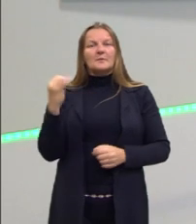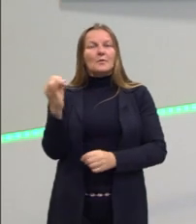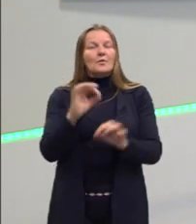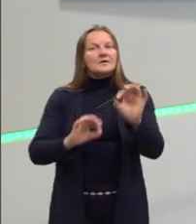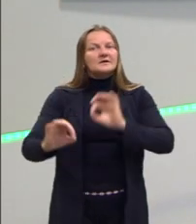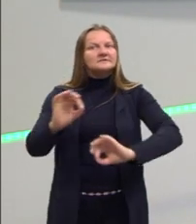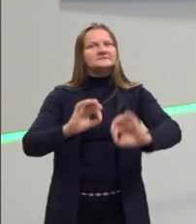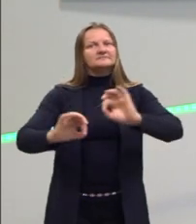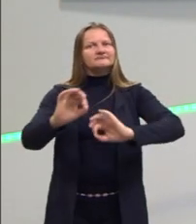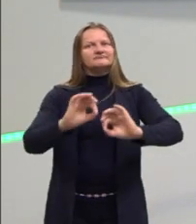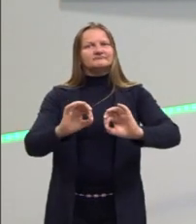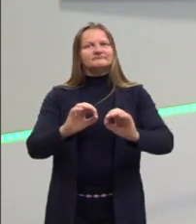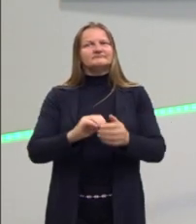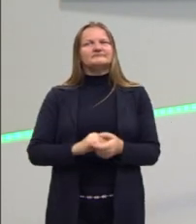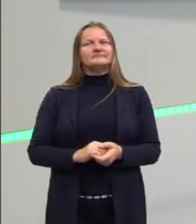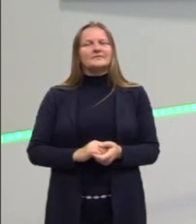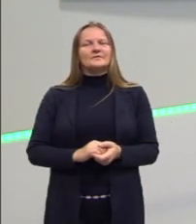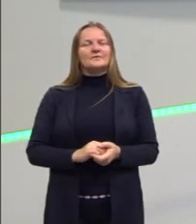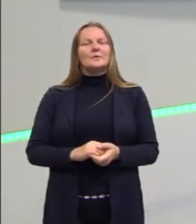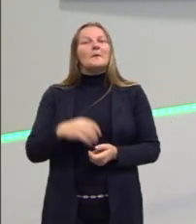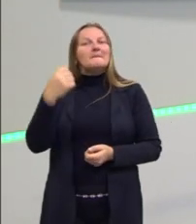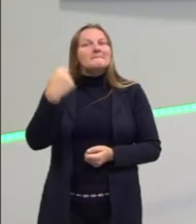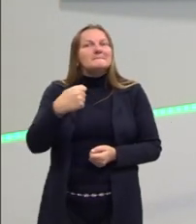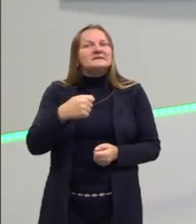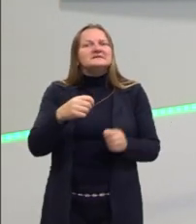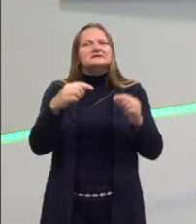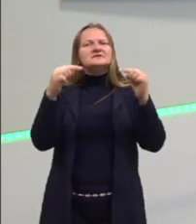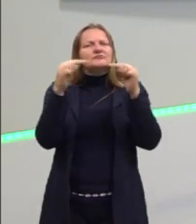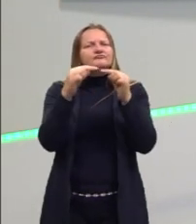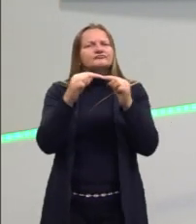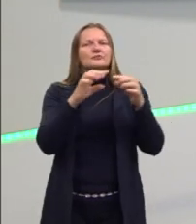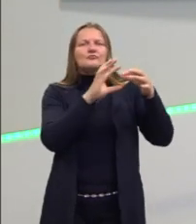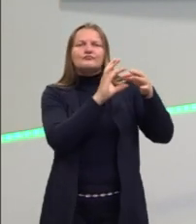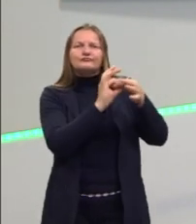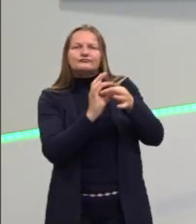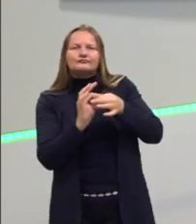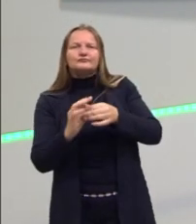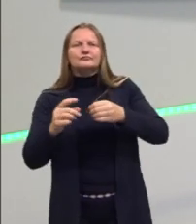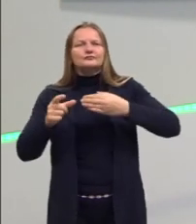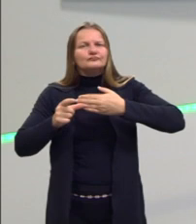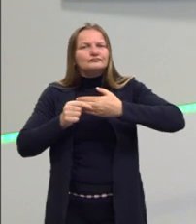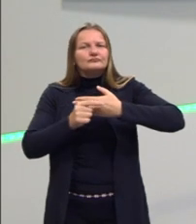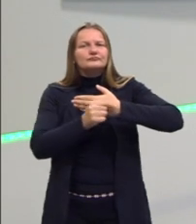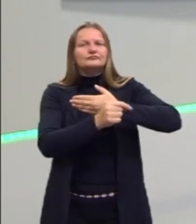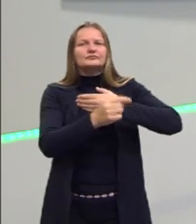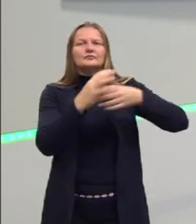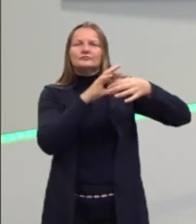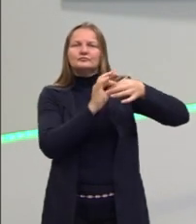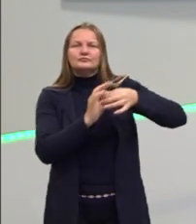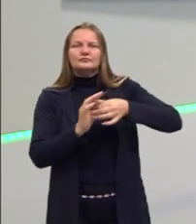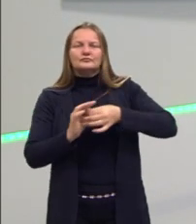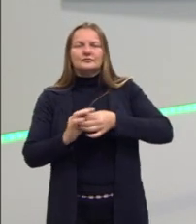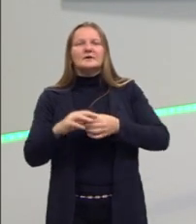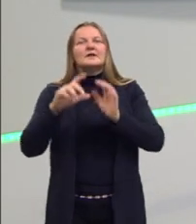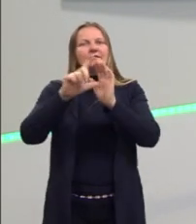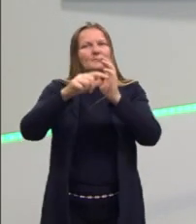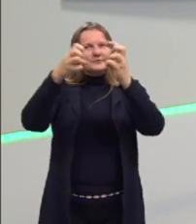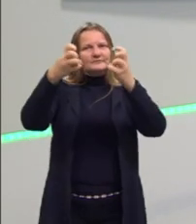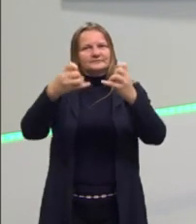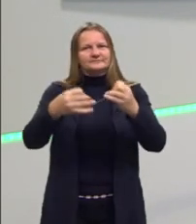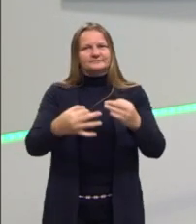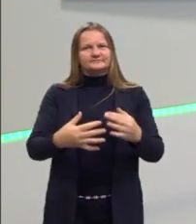organizadas. Elas precisam estar coerentes. E aí a gente tem alguns pilares que a gente vai ver em seguida